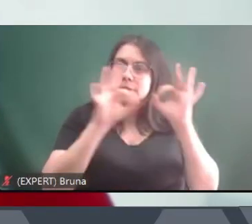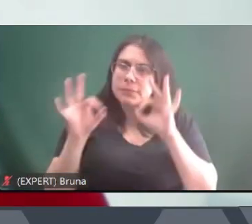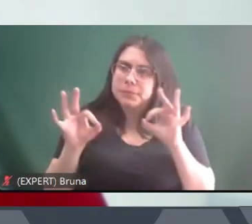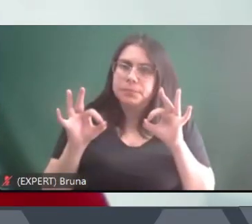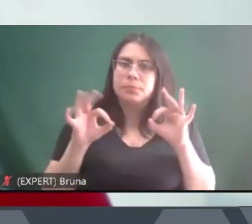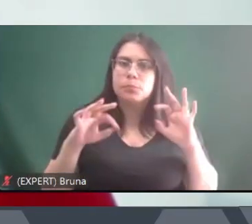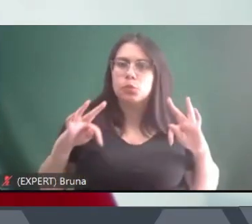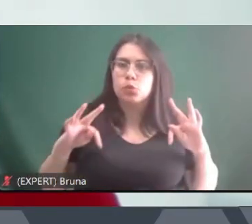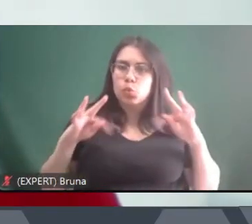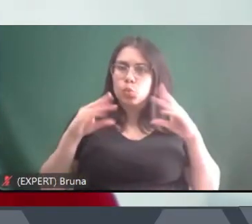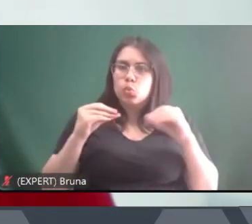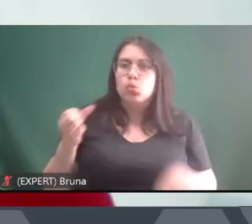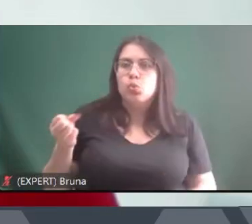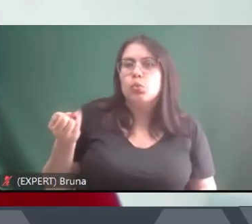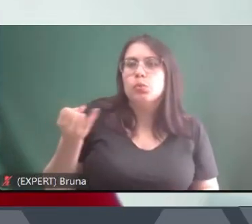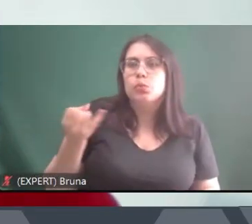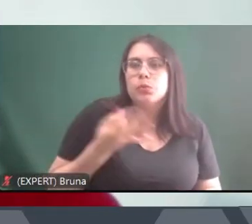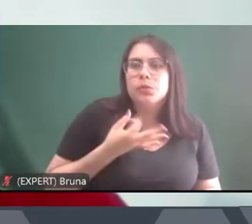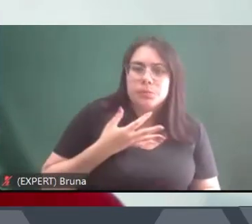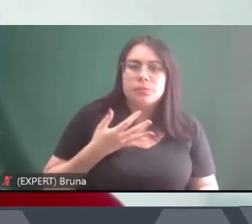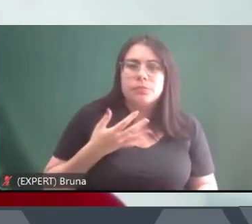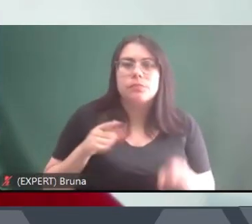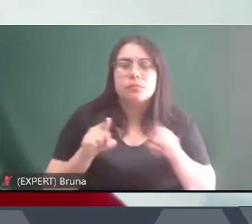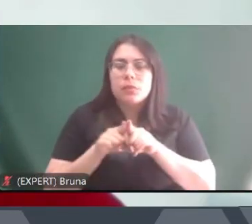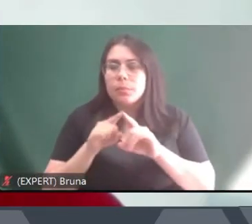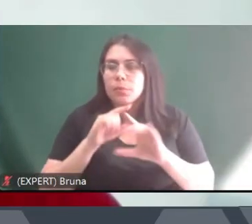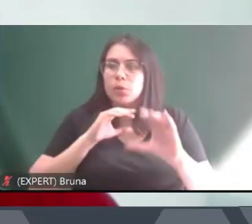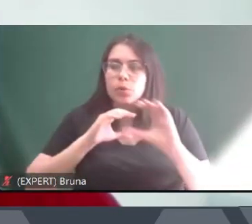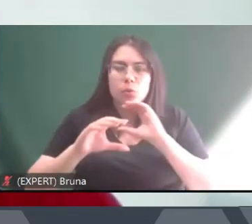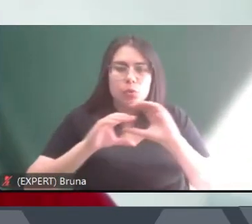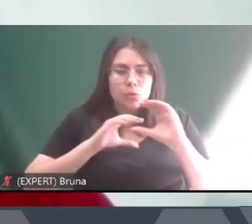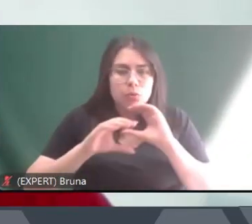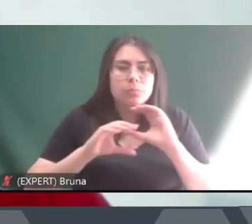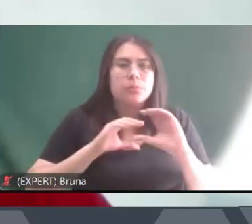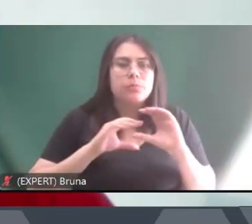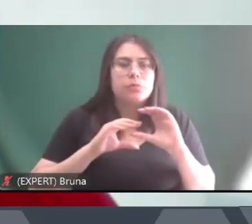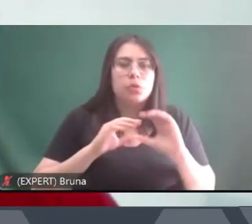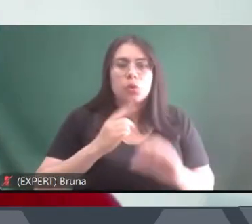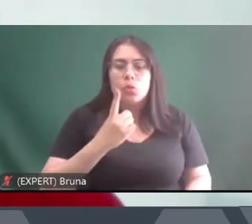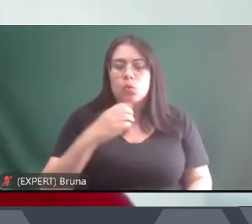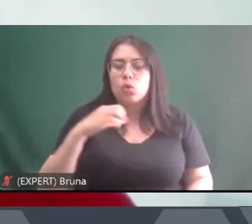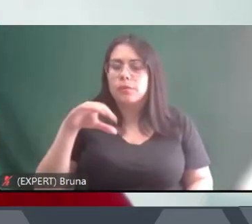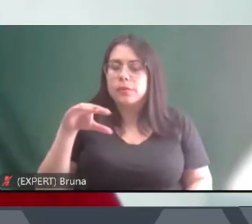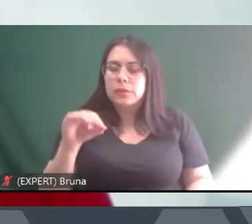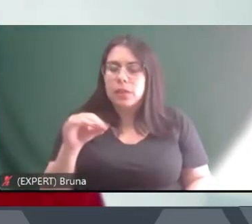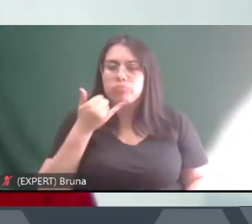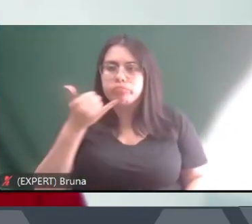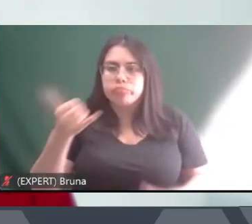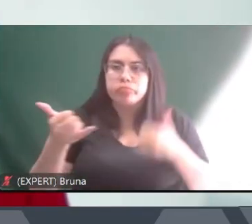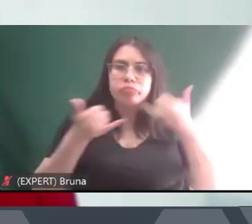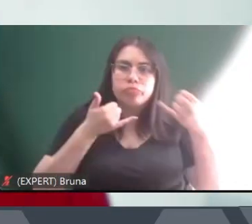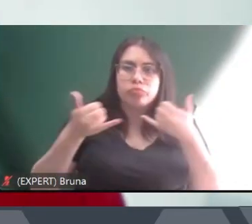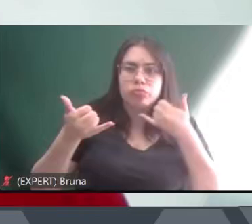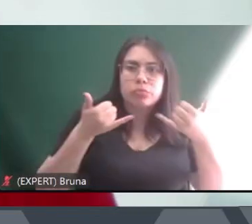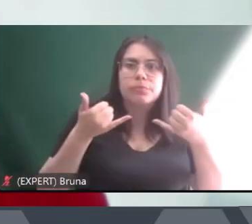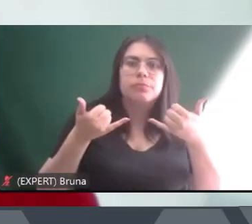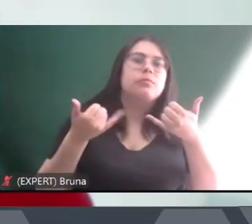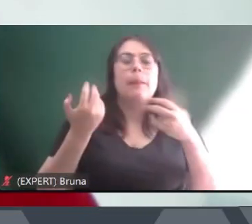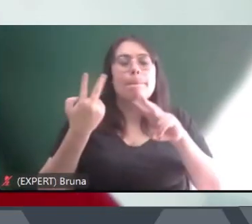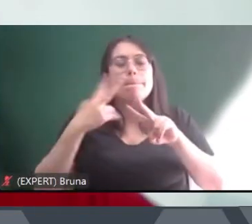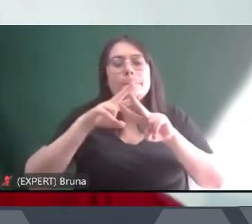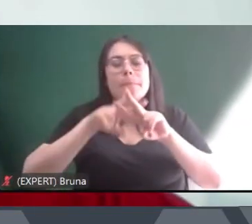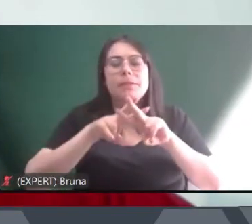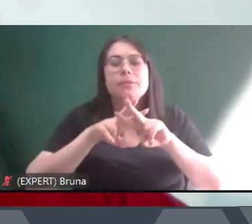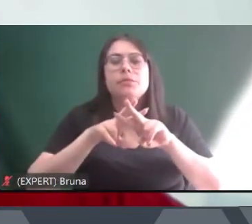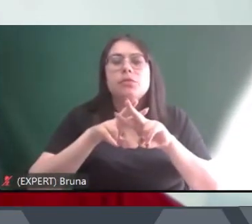quantidade e uma maior eficiência na comunicação e na pronta resposta 190 que vai aumentar as prisões em flagrante em